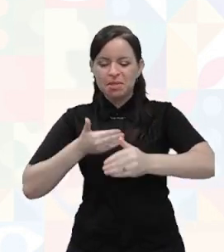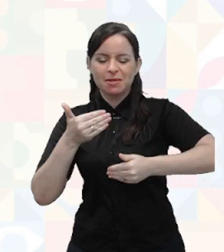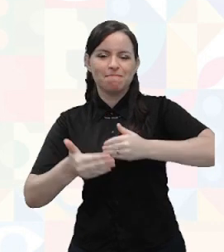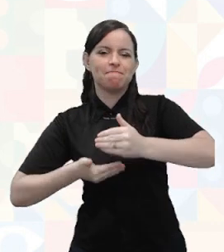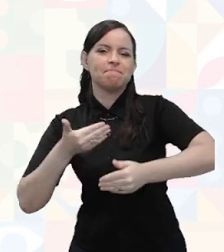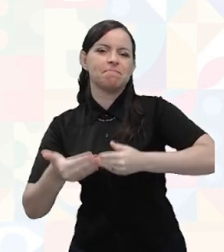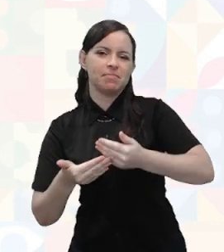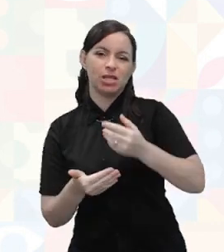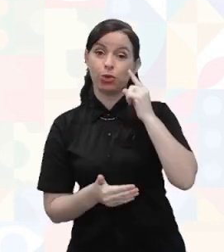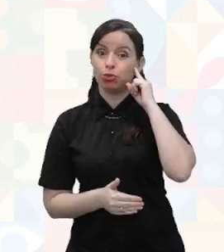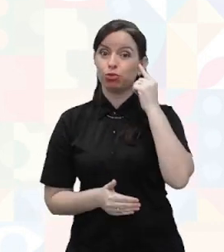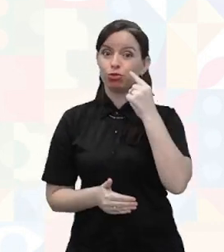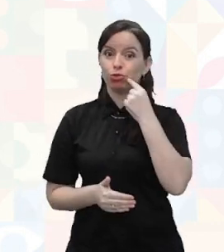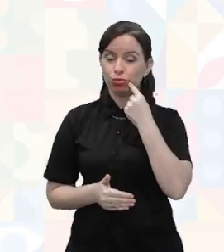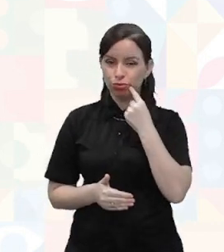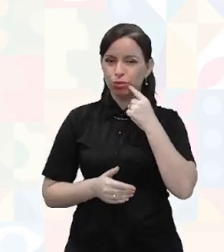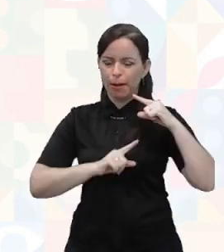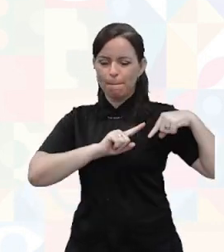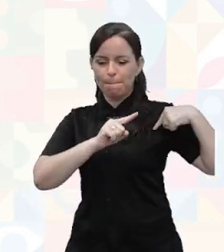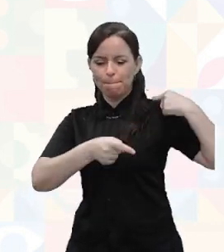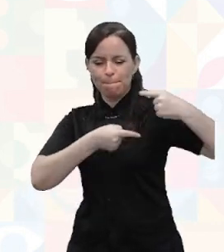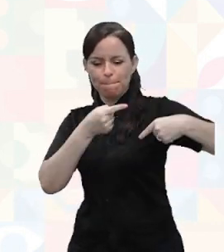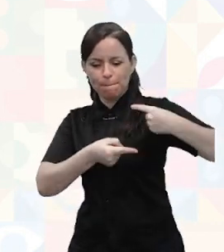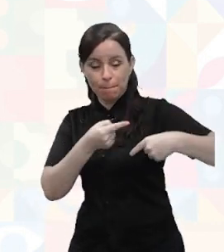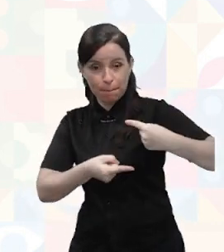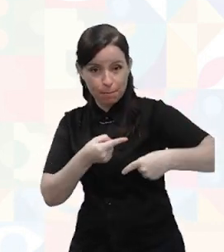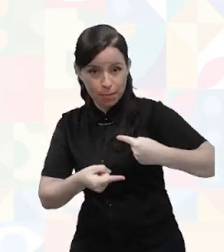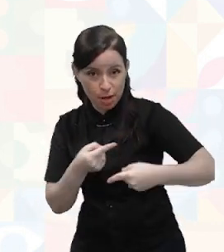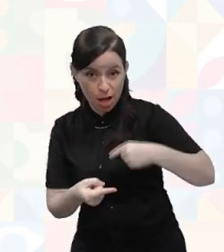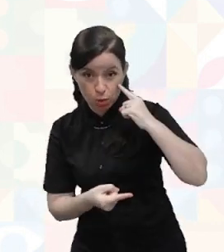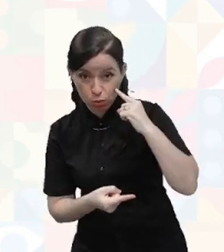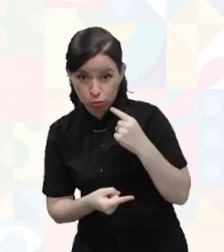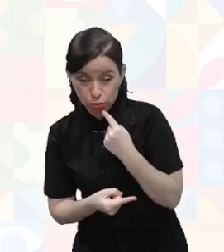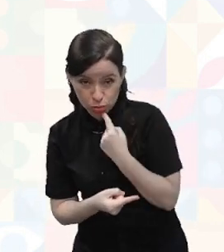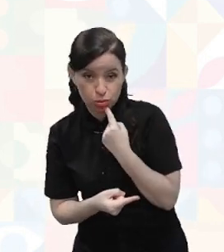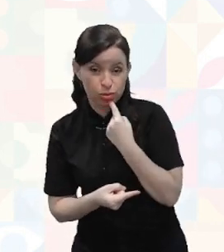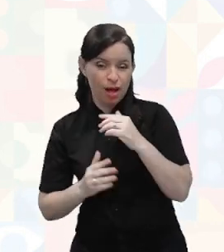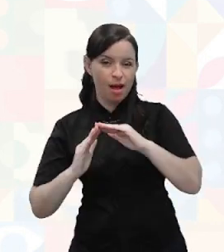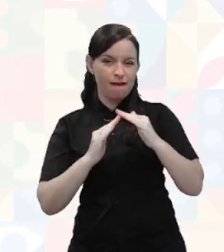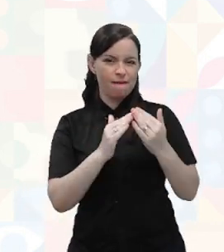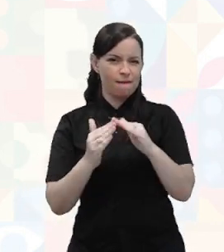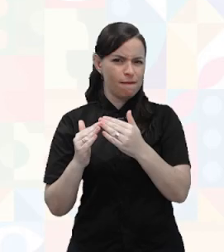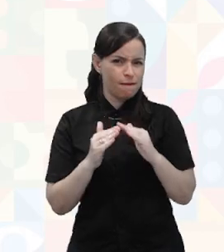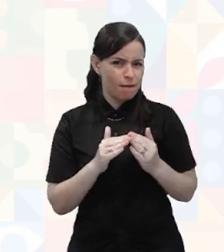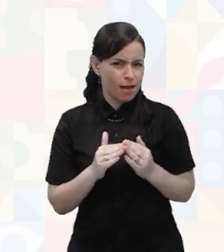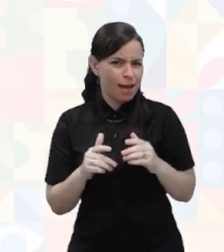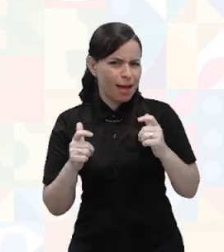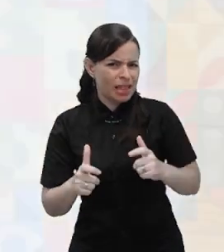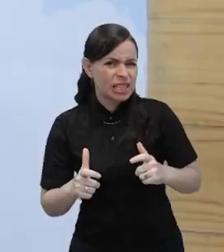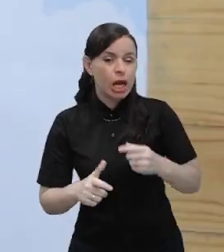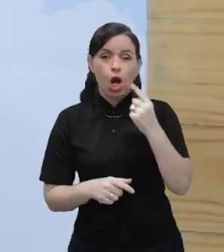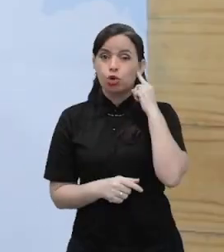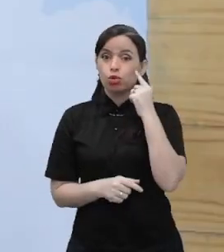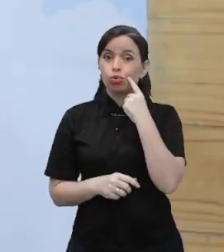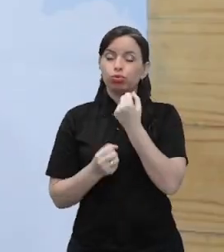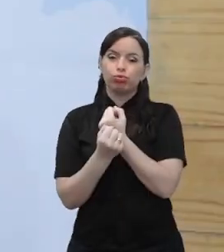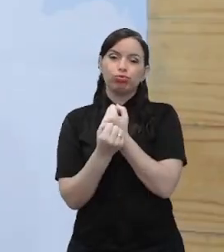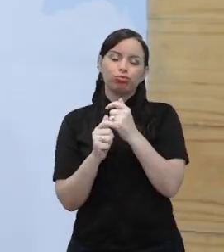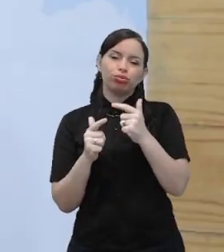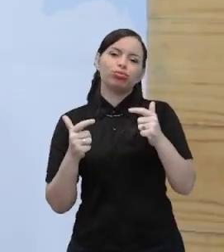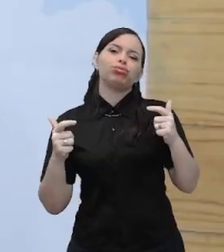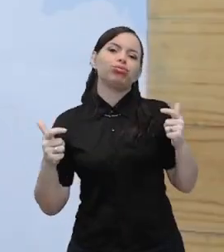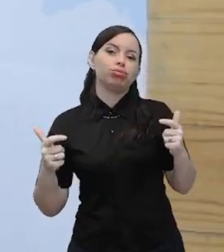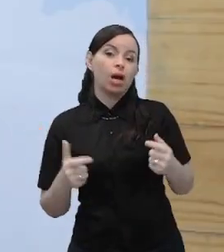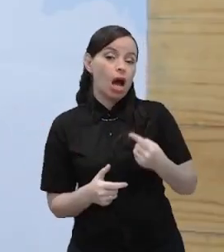que a vila chegou a ter uma pessoa surda para cada quatro ouvintes, quando, na época, a média